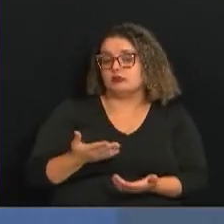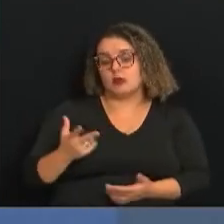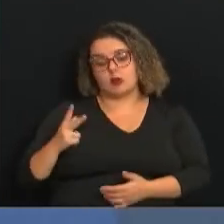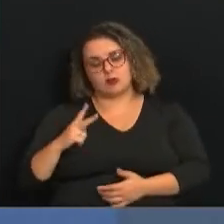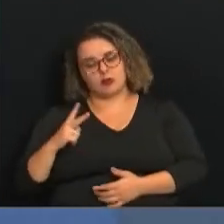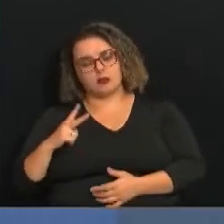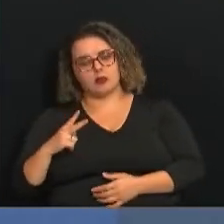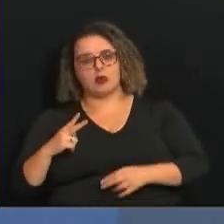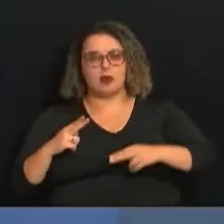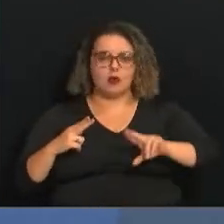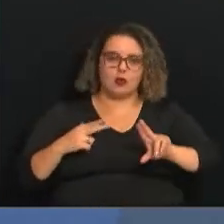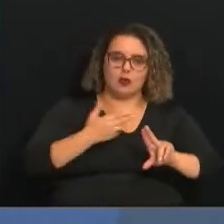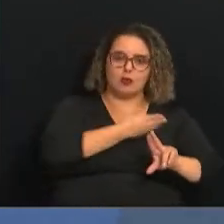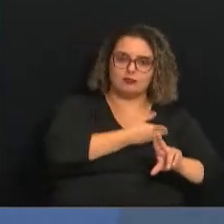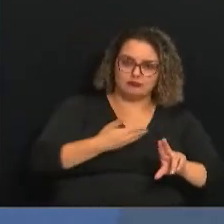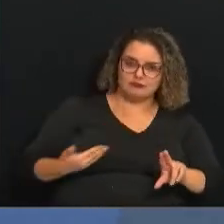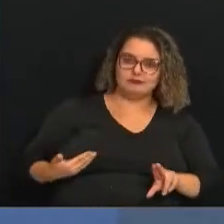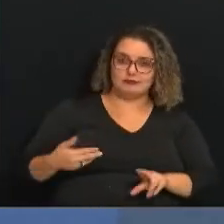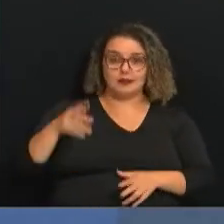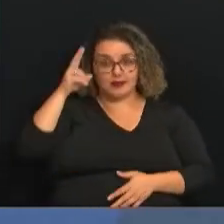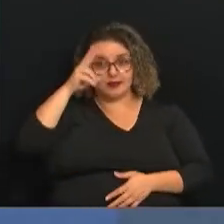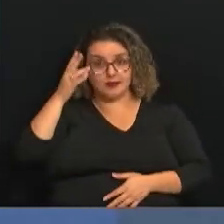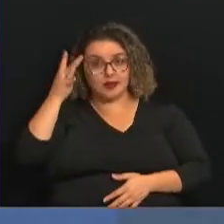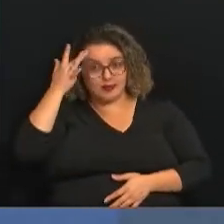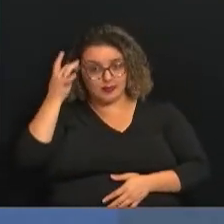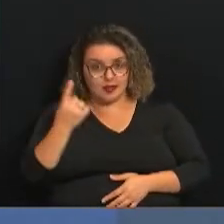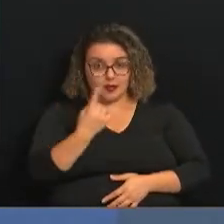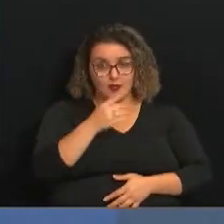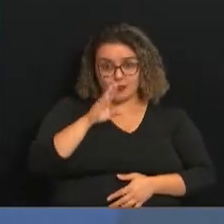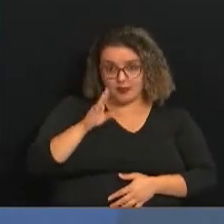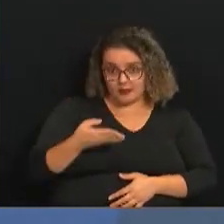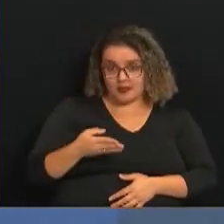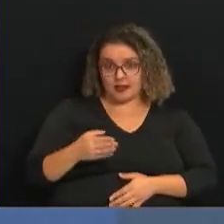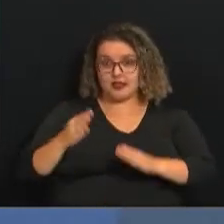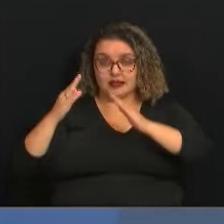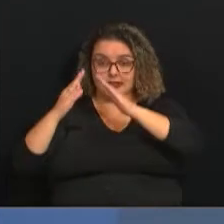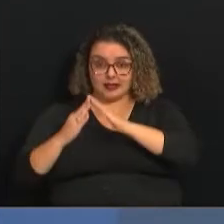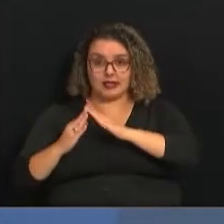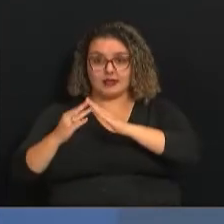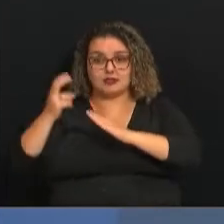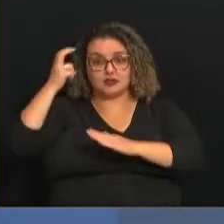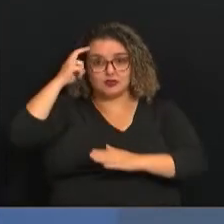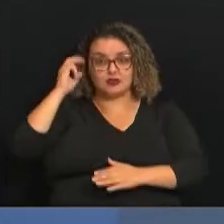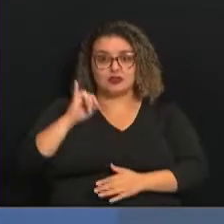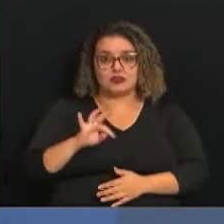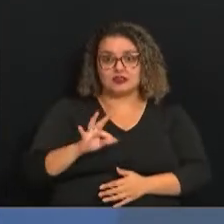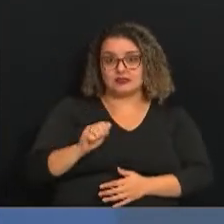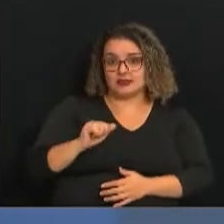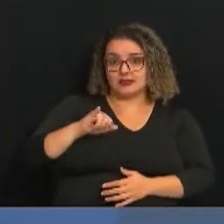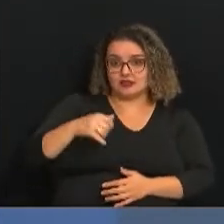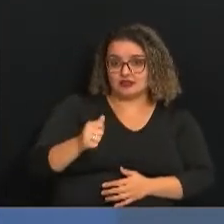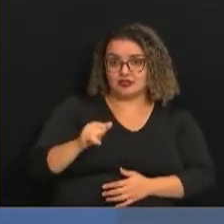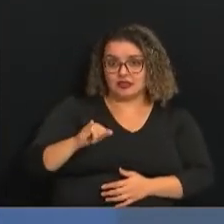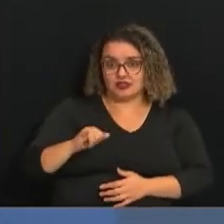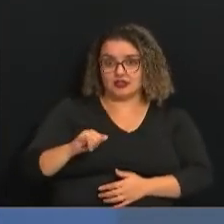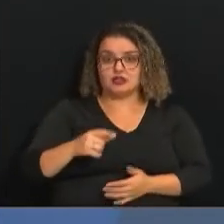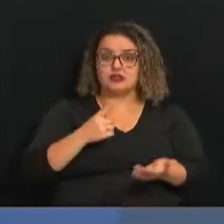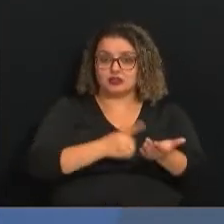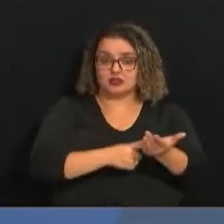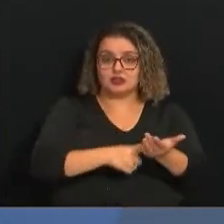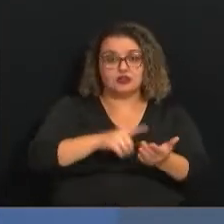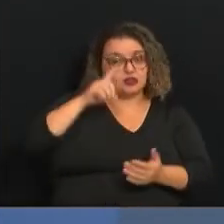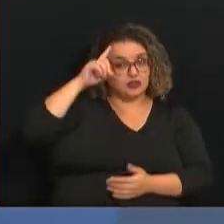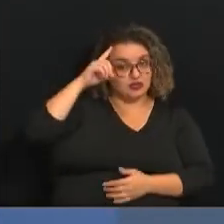ou públicos. A gente lembra, então, amanhã, uma e meia da tarde, lá na Casa de Cultura Itajaí, mas já marca aí na sua agenda, mulher. Olha, dia 17.